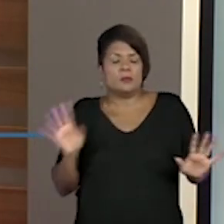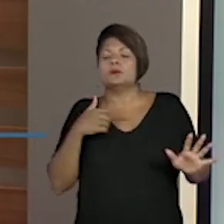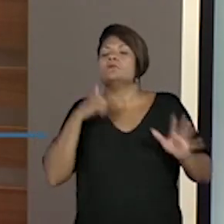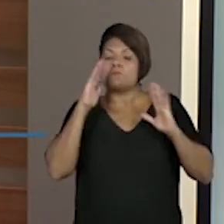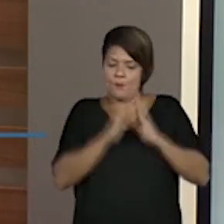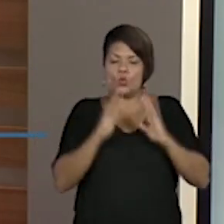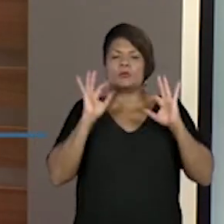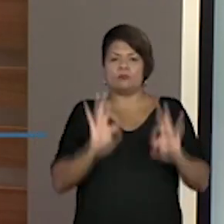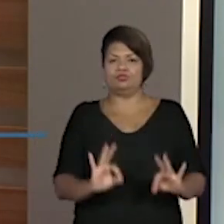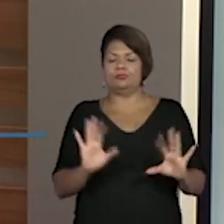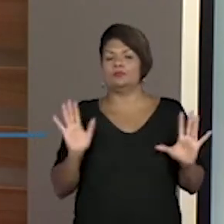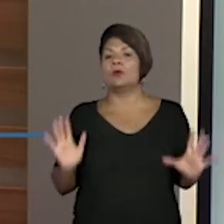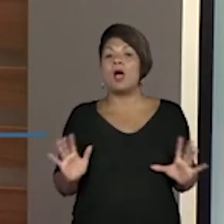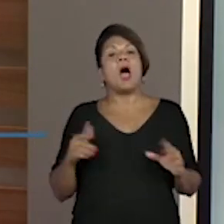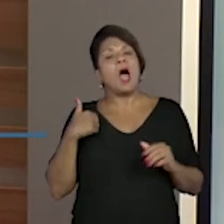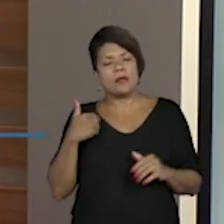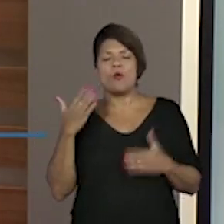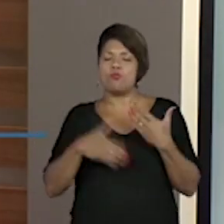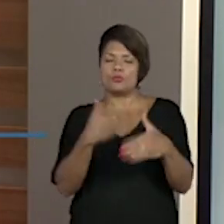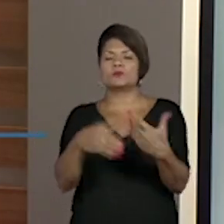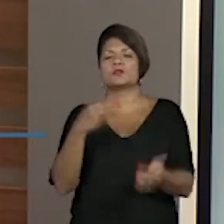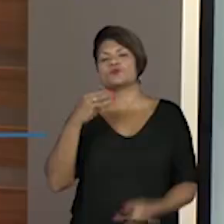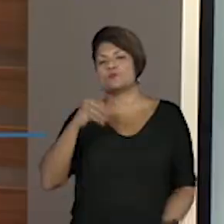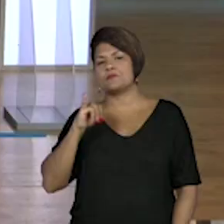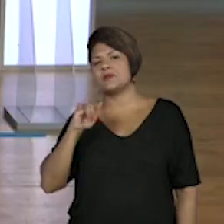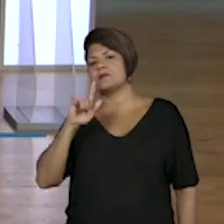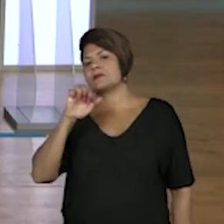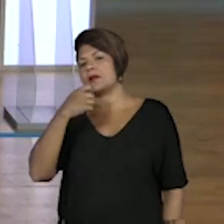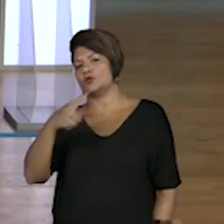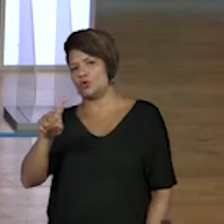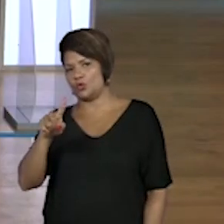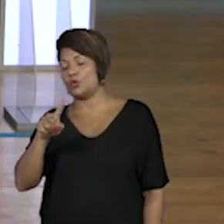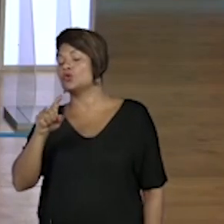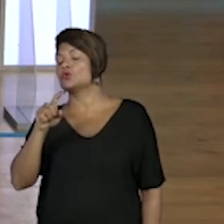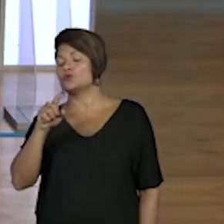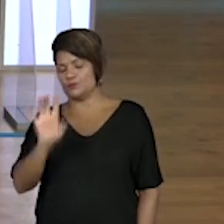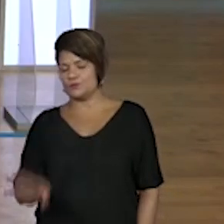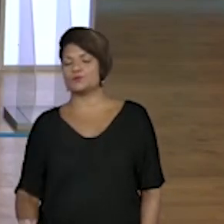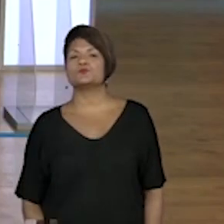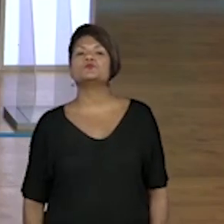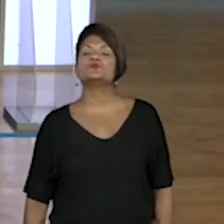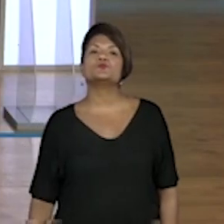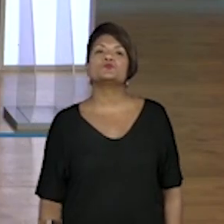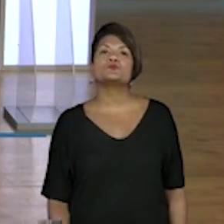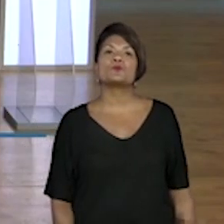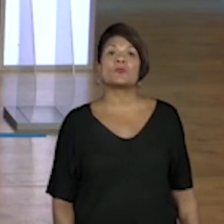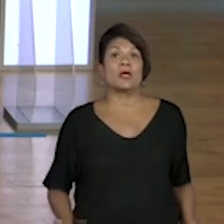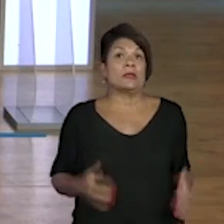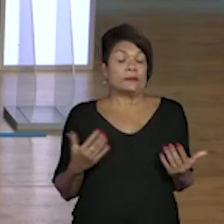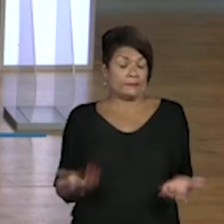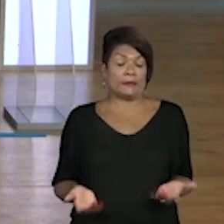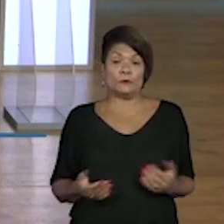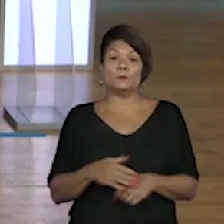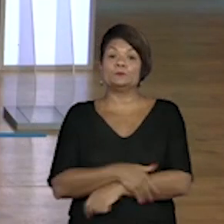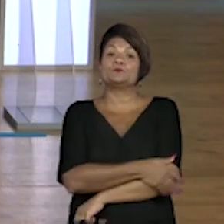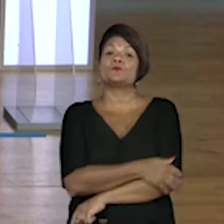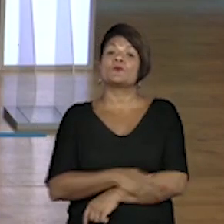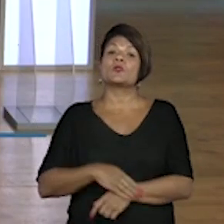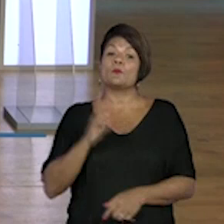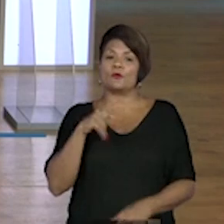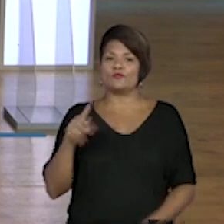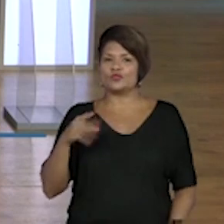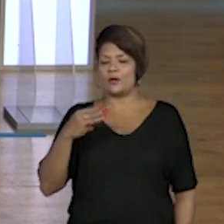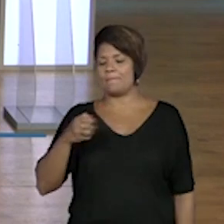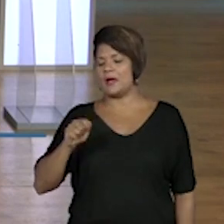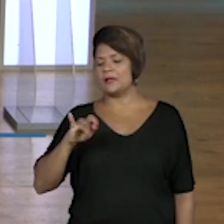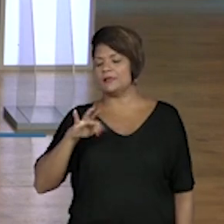a gente vai falar que é um processo migratório. É isso mesmo, professora? Isso. A professora Maria, ela falou que ela veio do Maranhão e está há